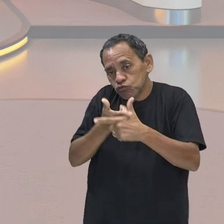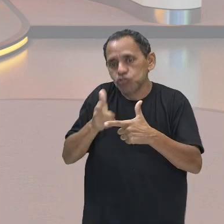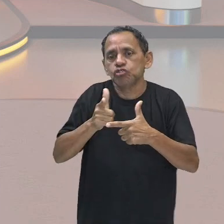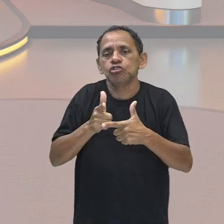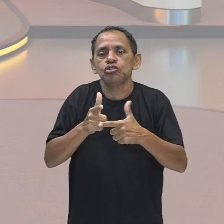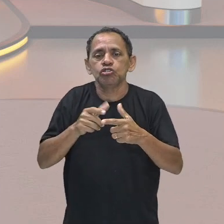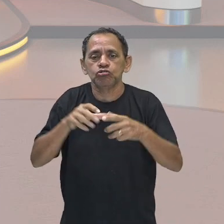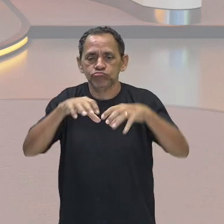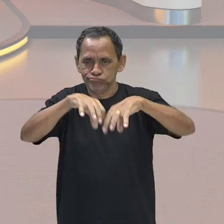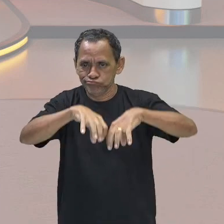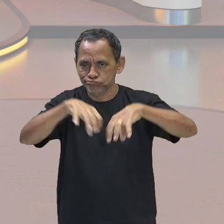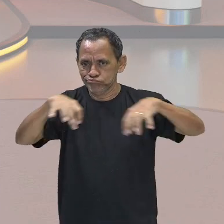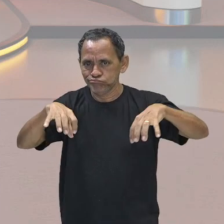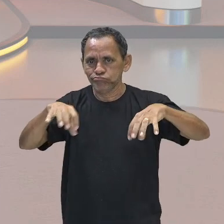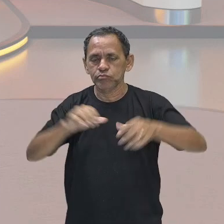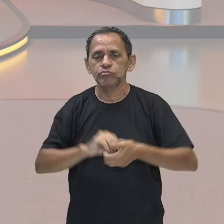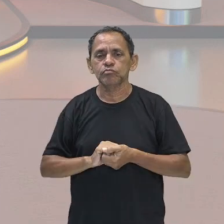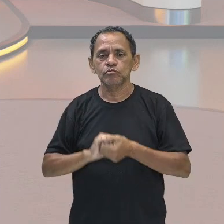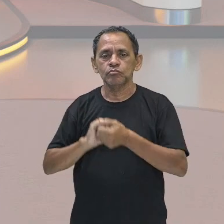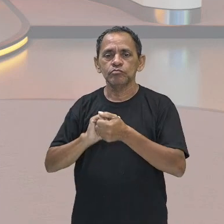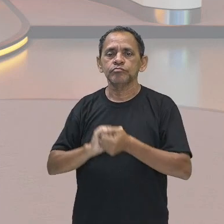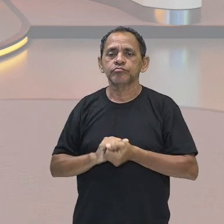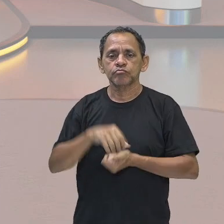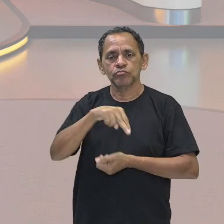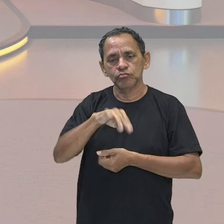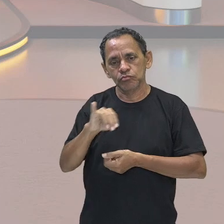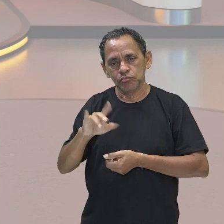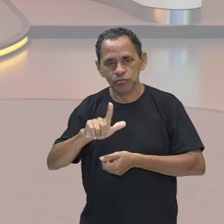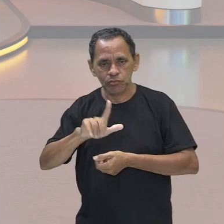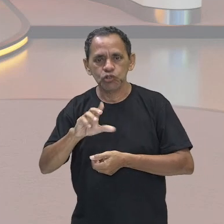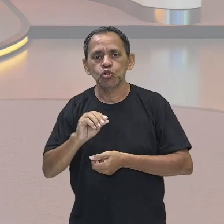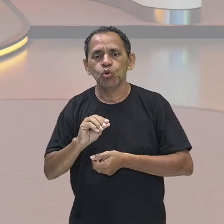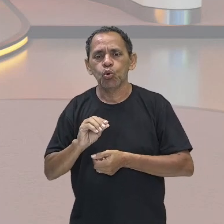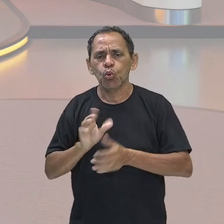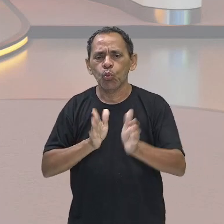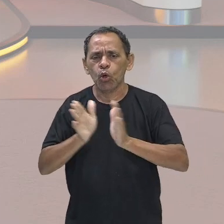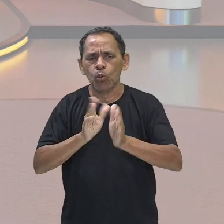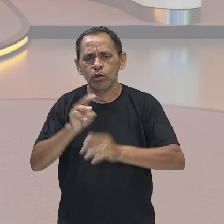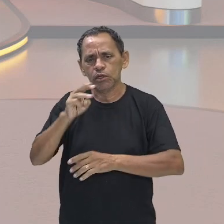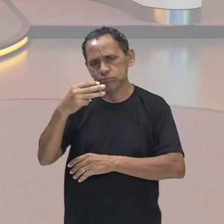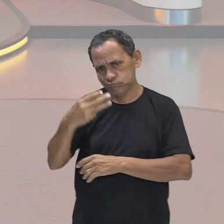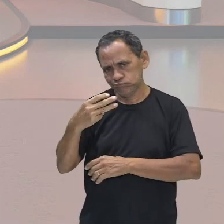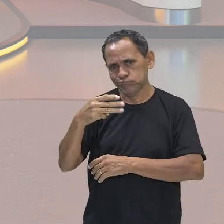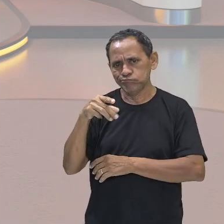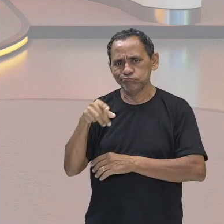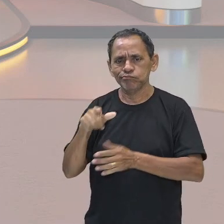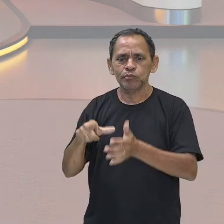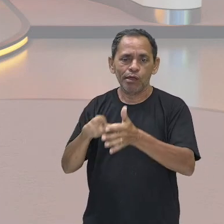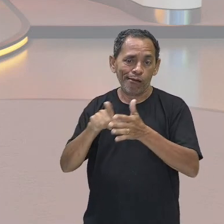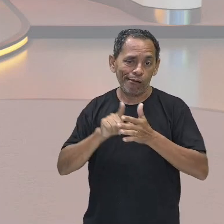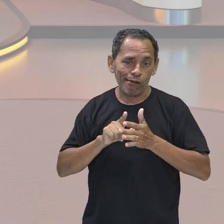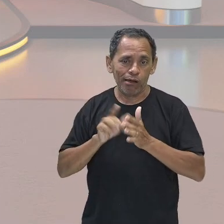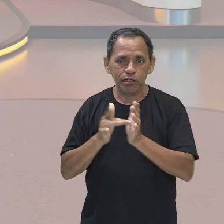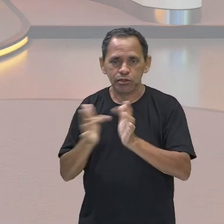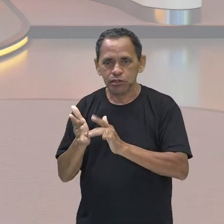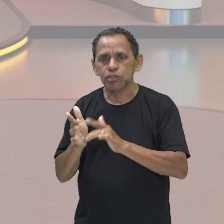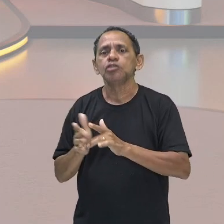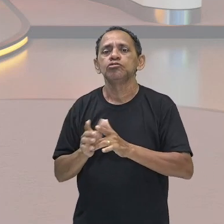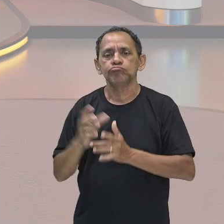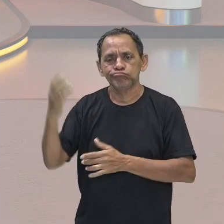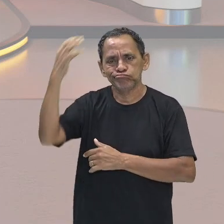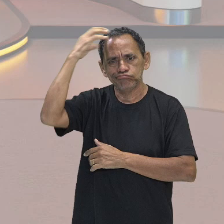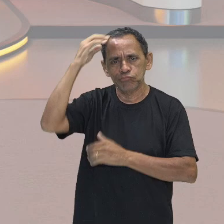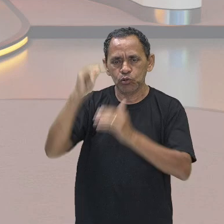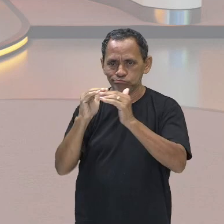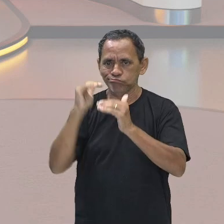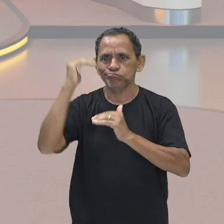Delta, então, aí, do Nilo. Por volta de 3.200 anos antes de Cristo, o rei do Alto Egito,